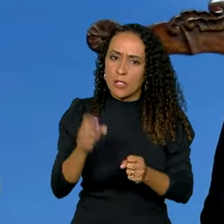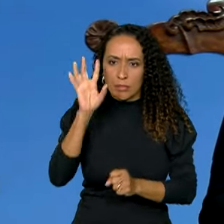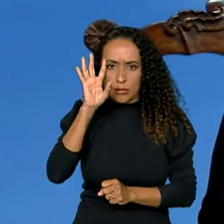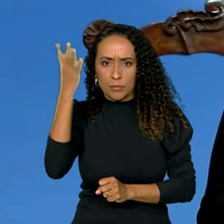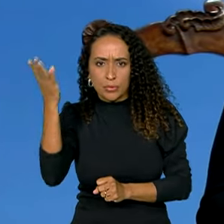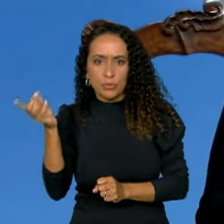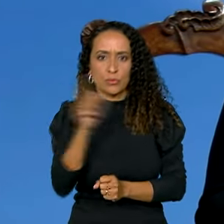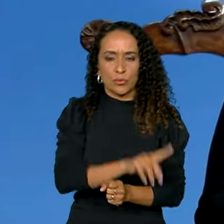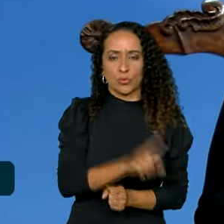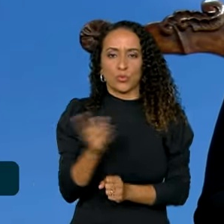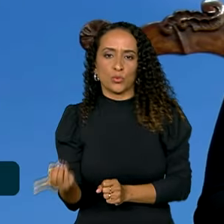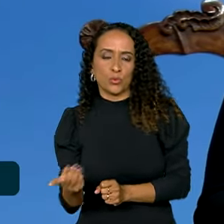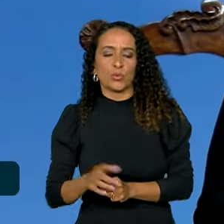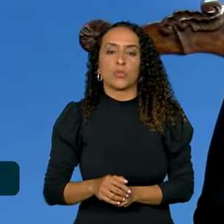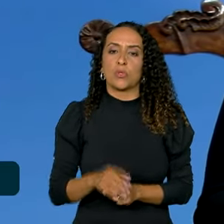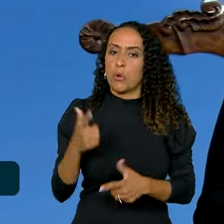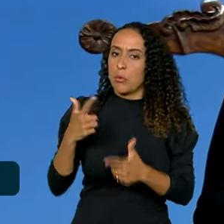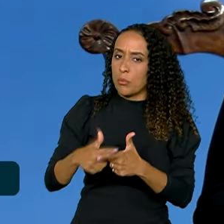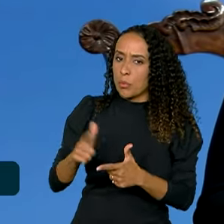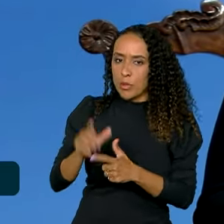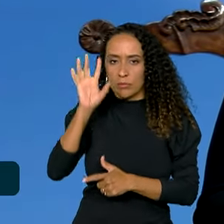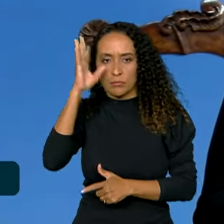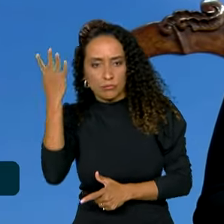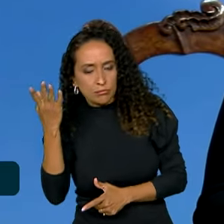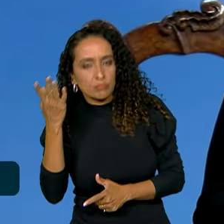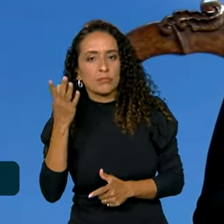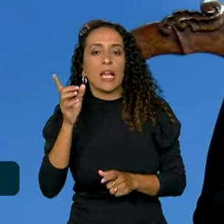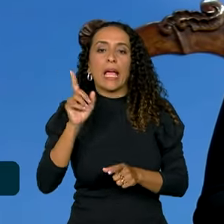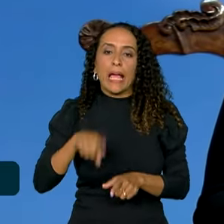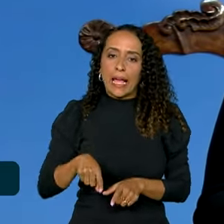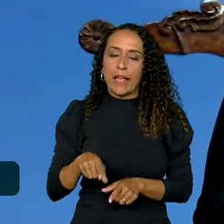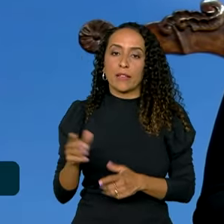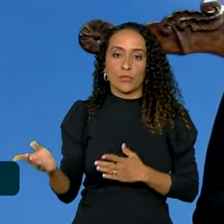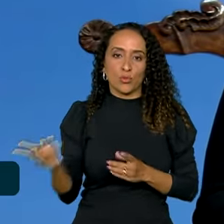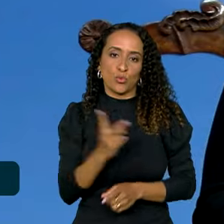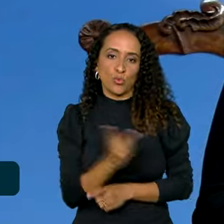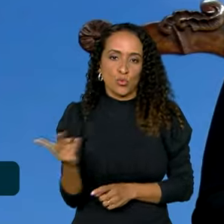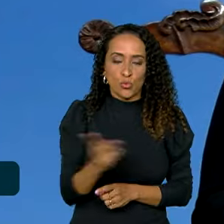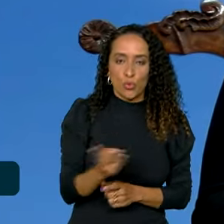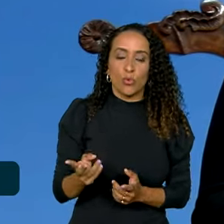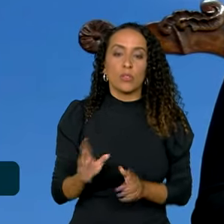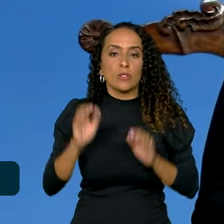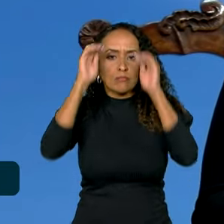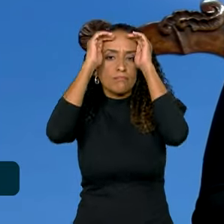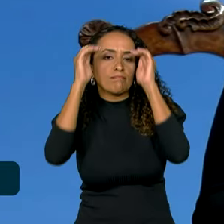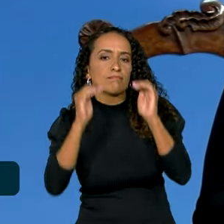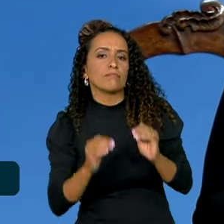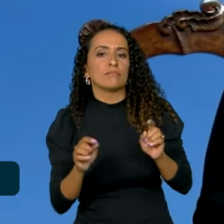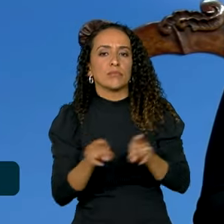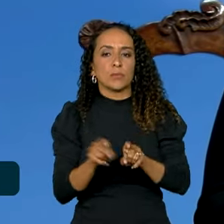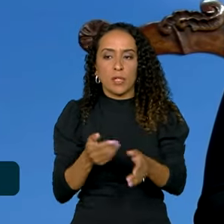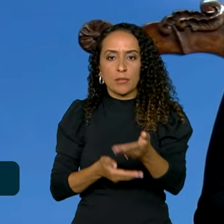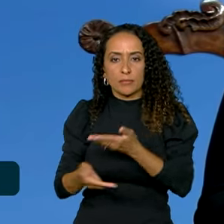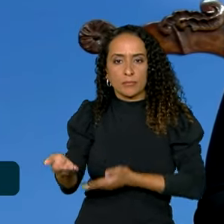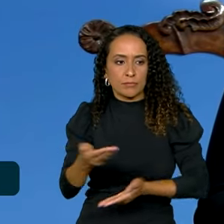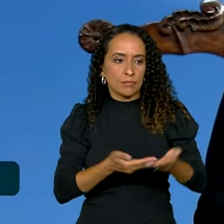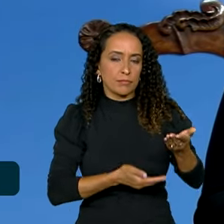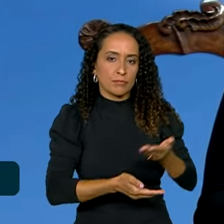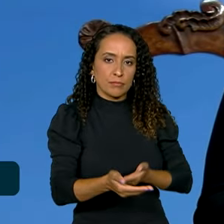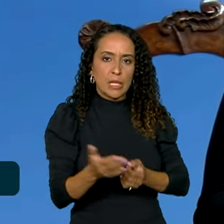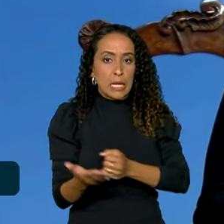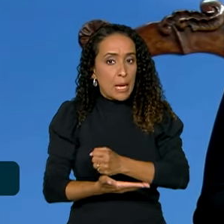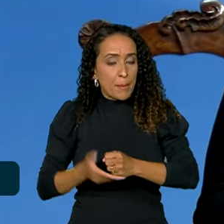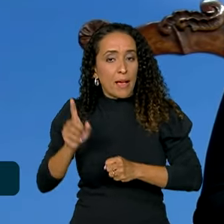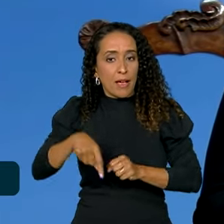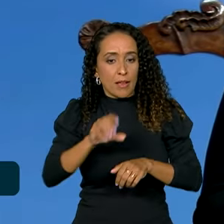é bilateral, o problema e a solução é um problema bilateral e o respeito aos tratados que é a base da nossa